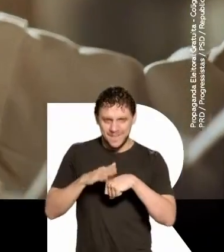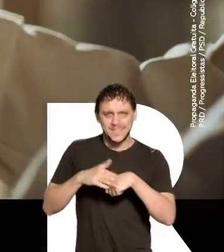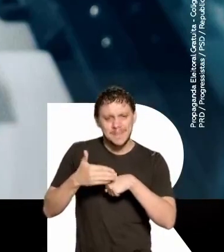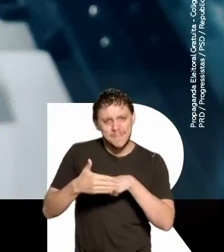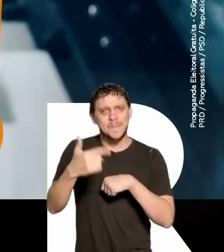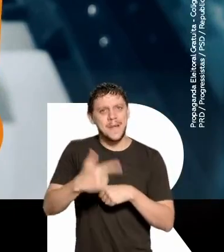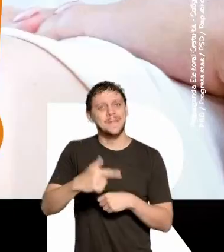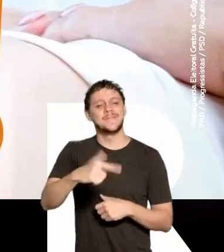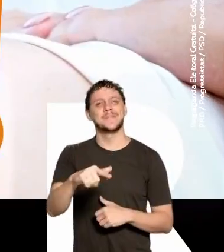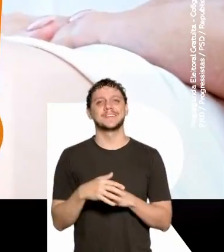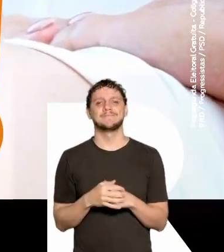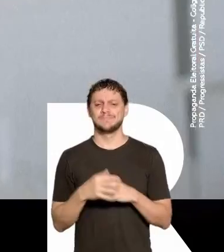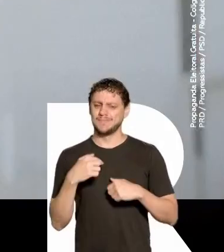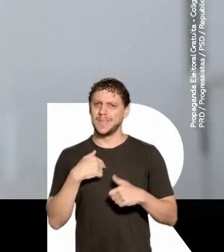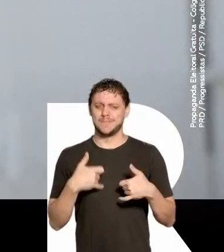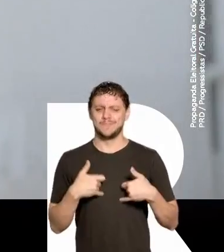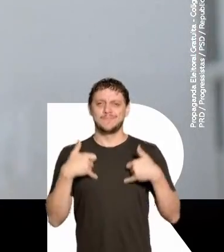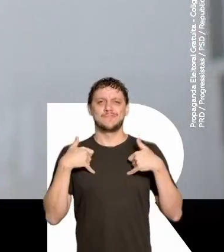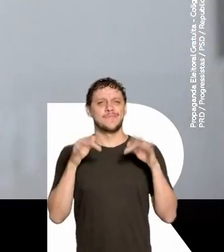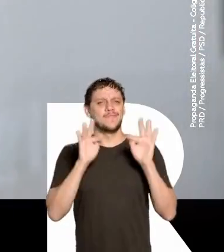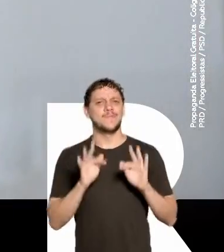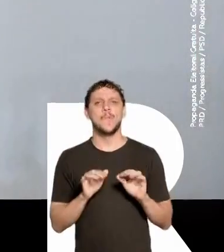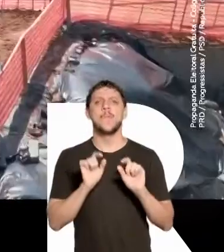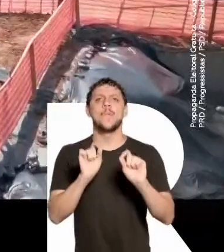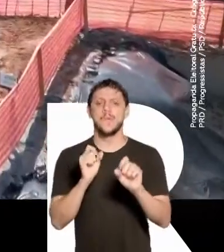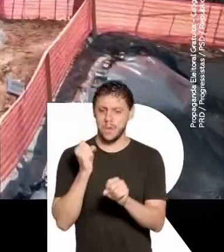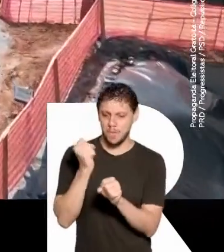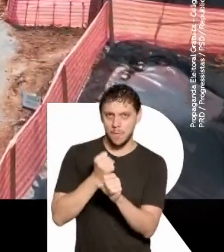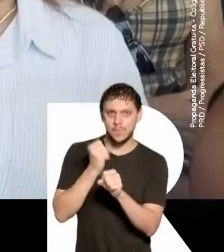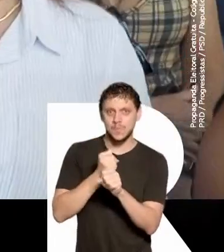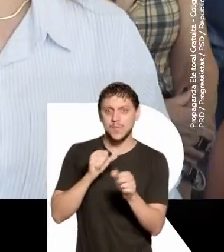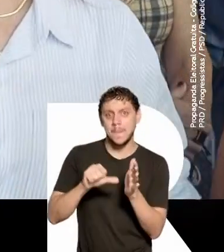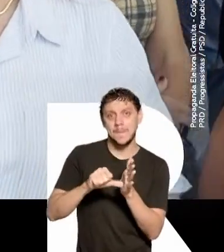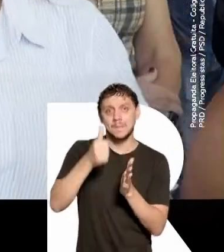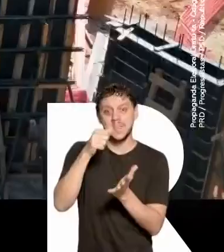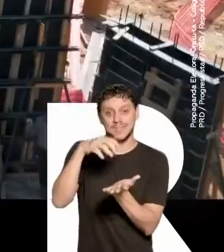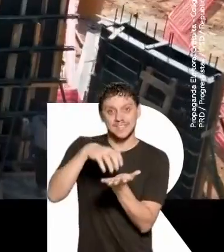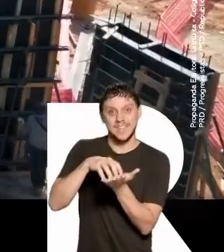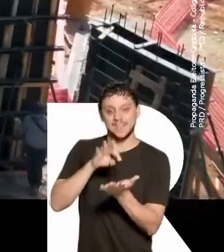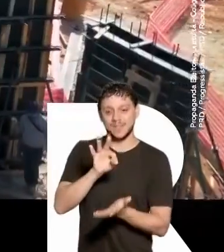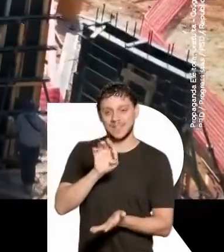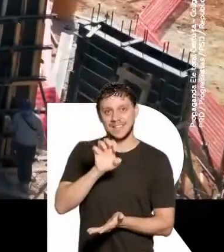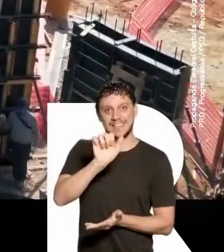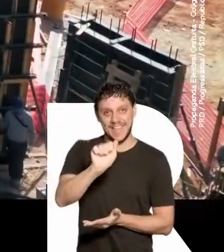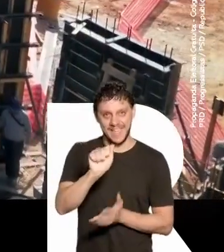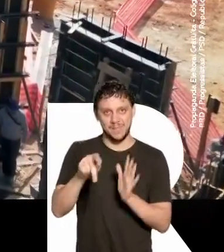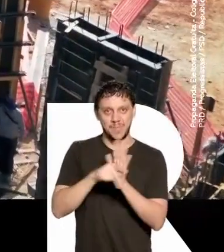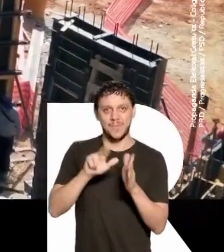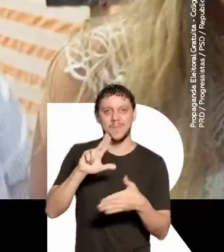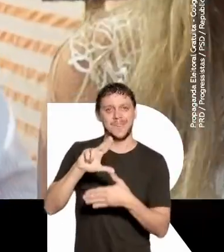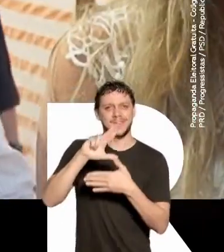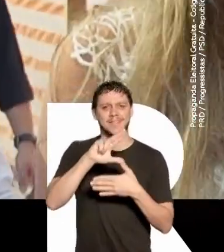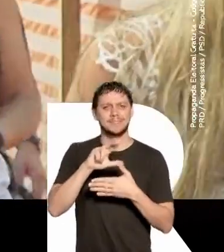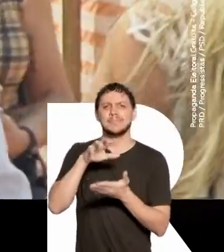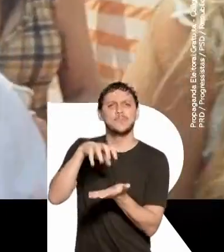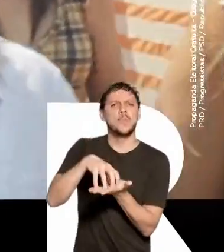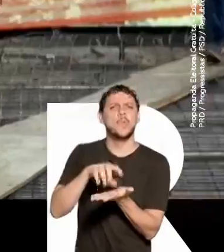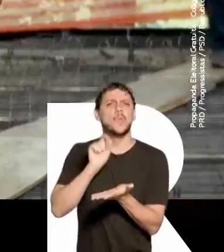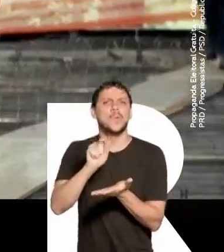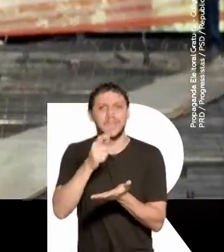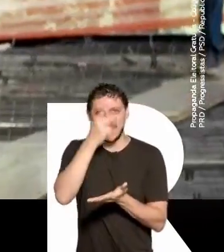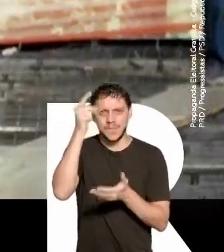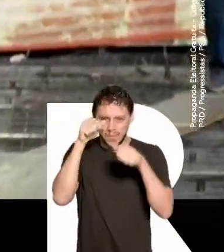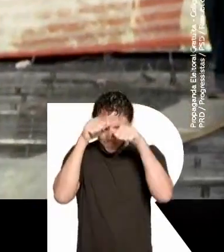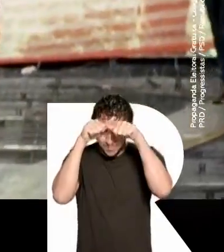fazer muito mais. Eu tenho muito orgulho de estar construindo o primeiro Centro Téia da América Latina. O Centro para as